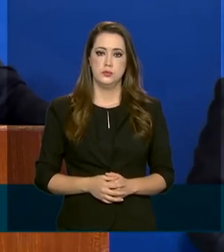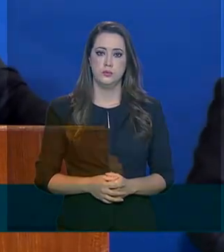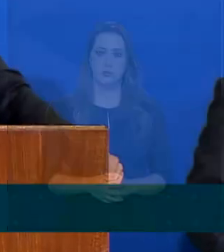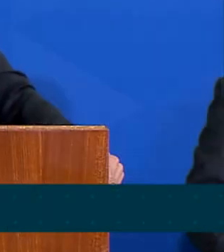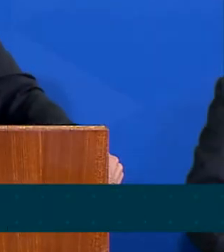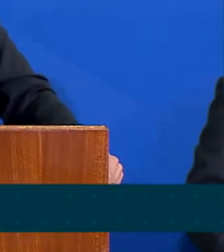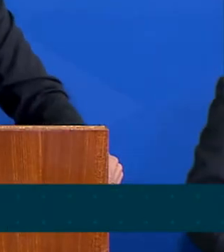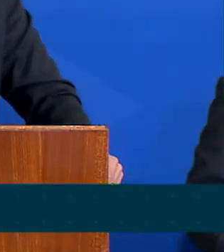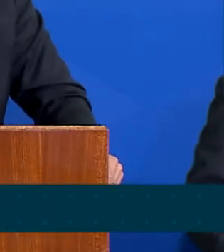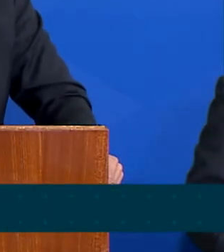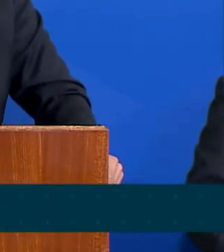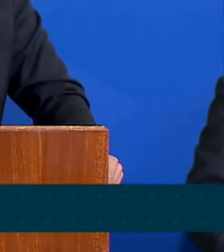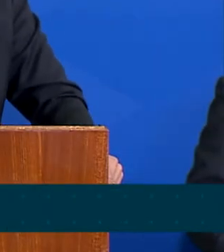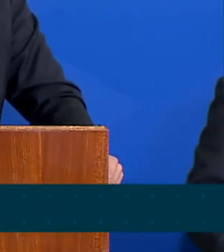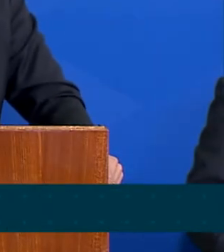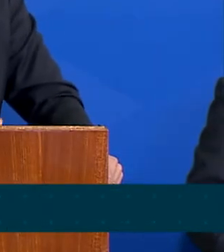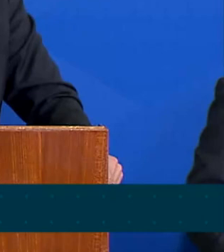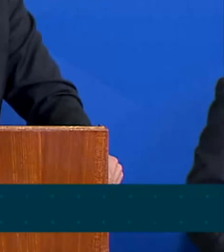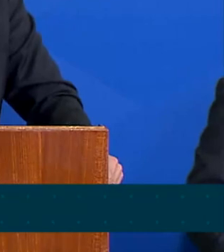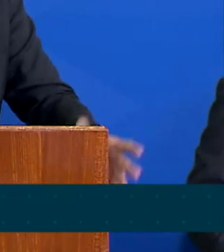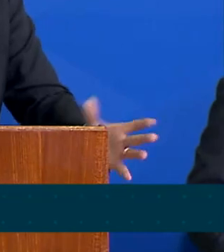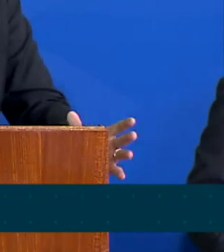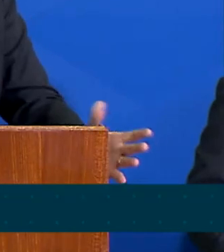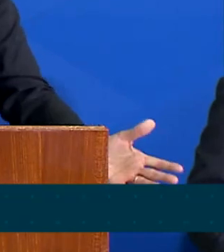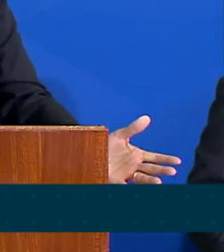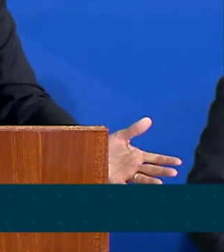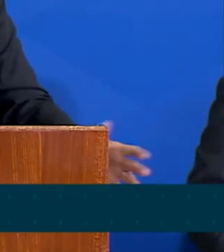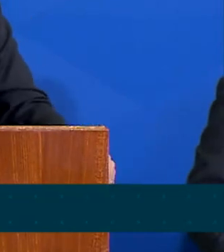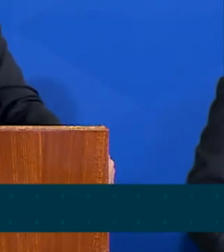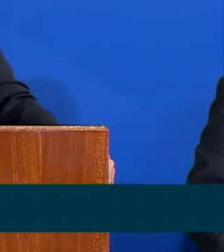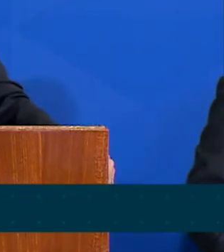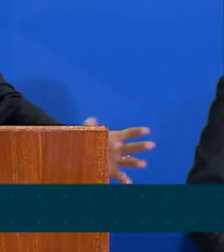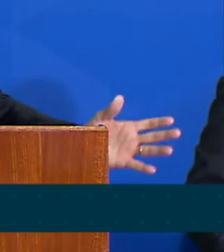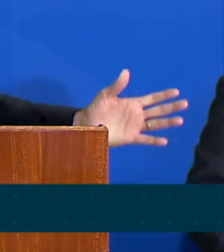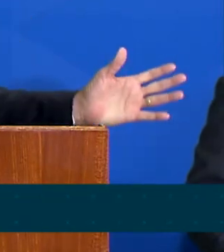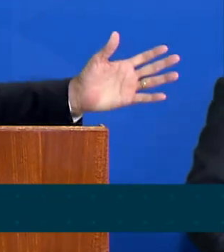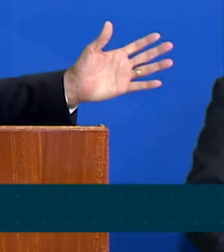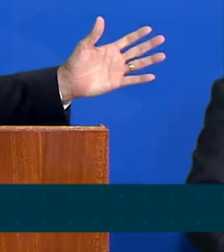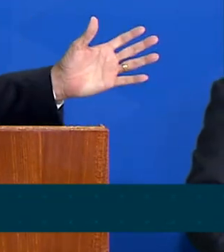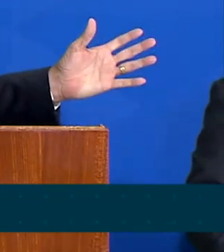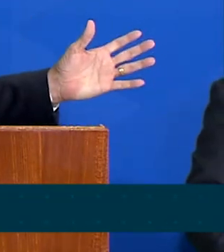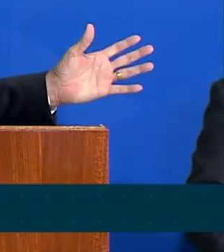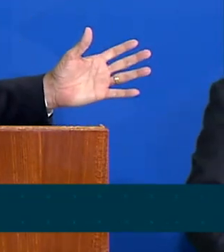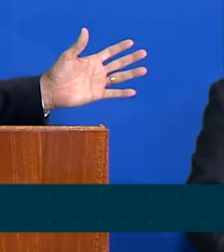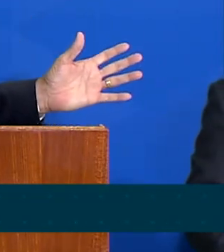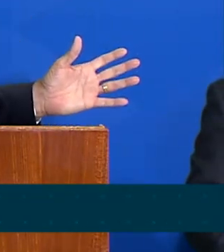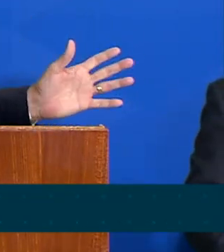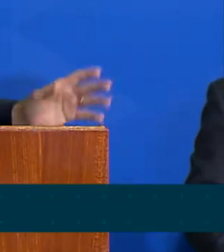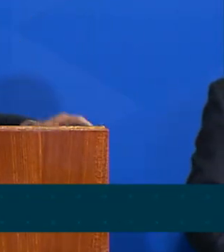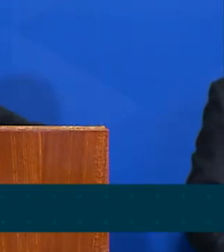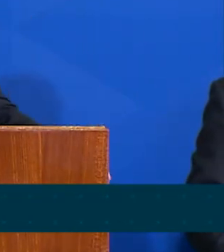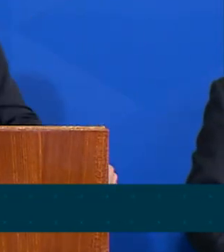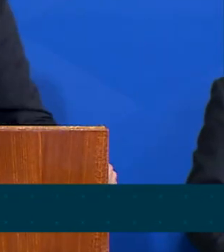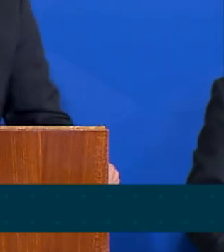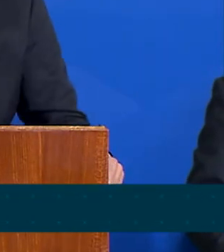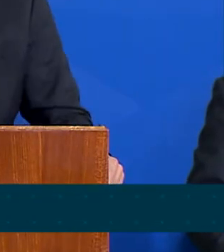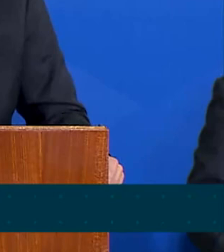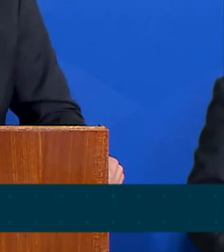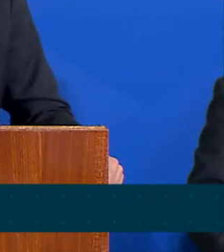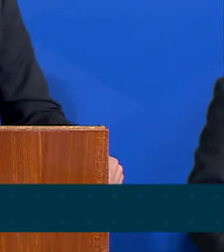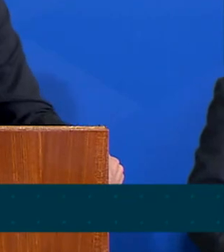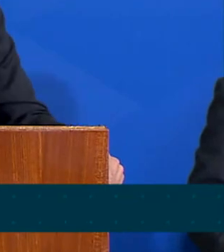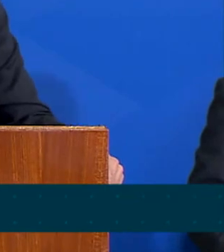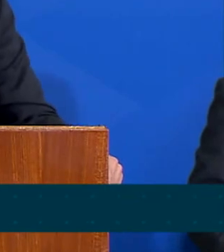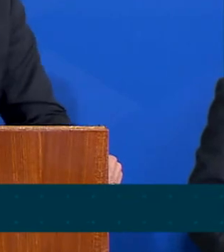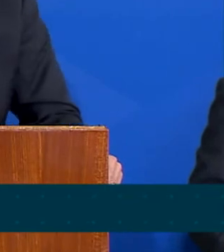para a União. Se não é dinheiro do povo, porque não está guardado, é endividamento. É isso mesmo? falando certo? Acho que estou, não é? Para não me